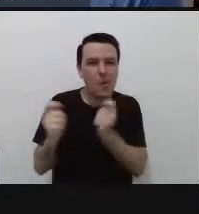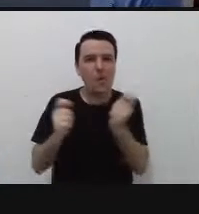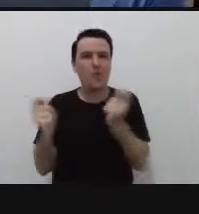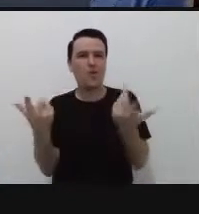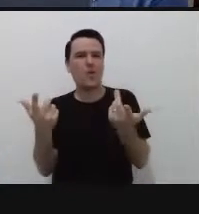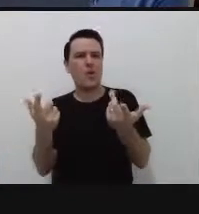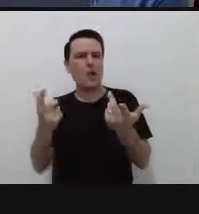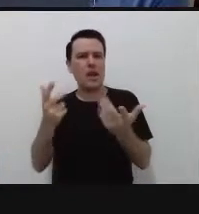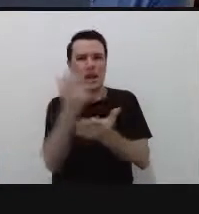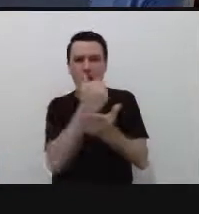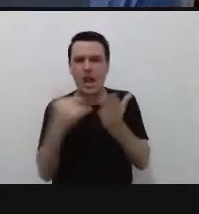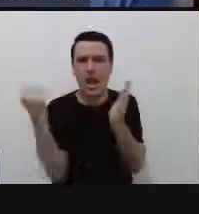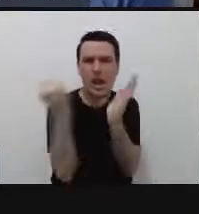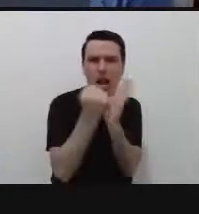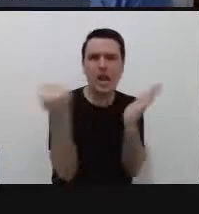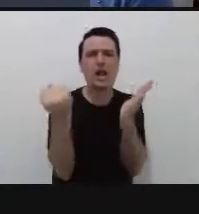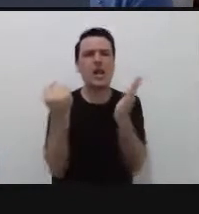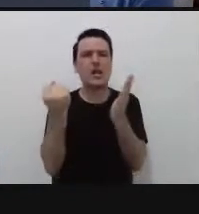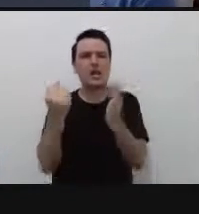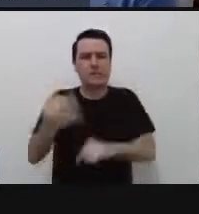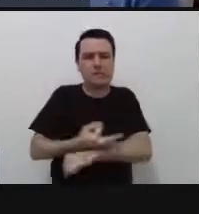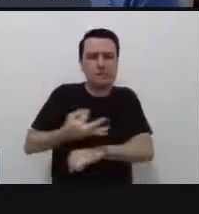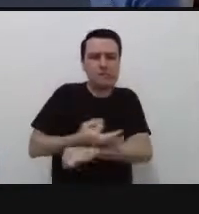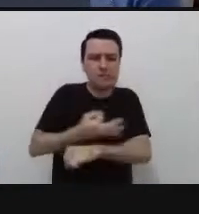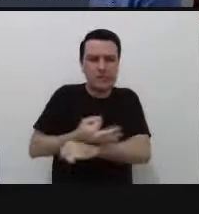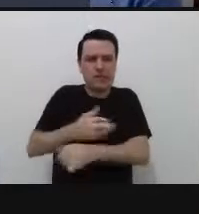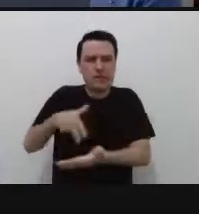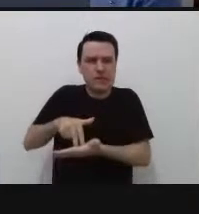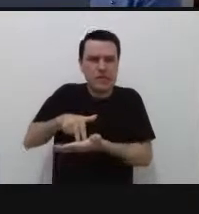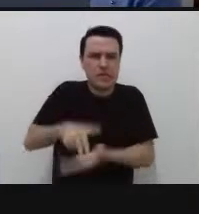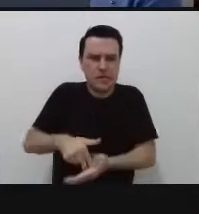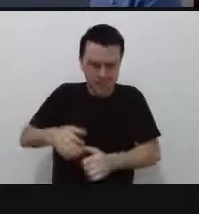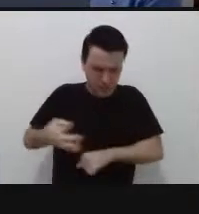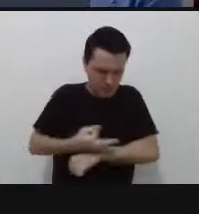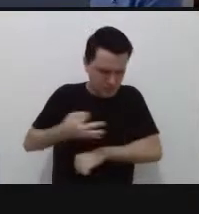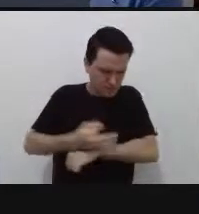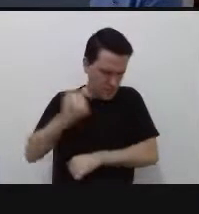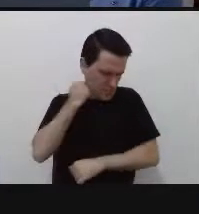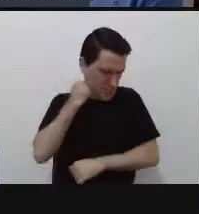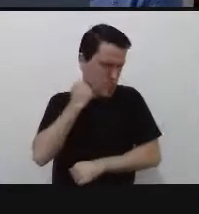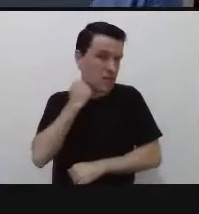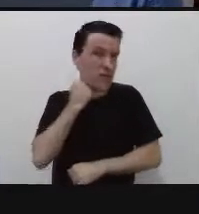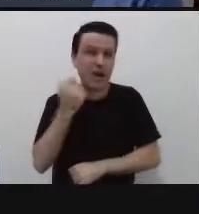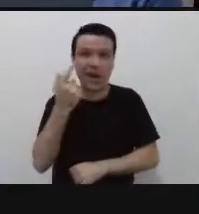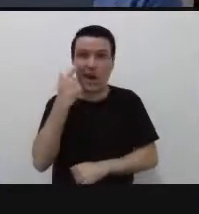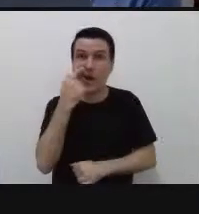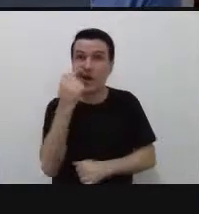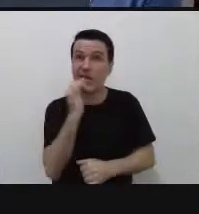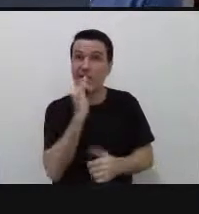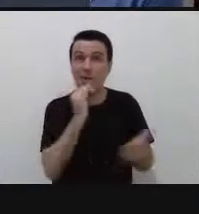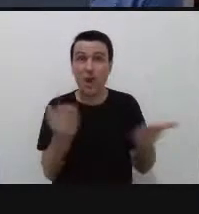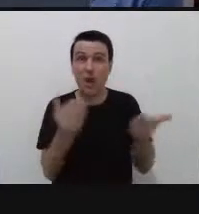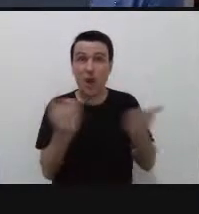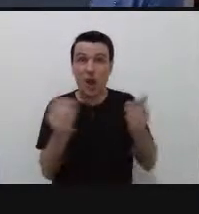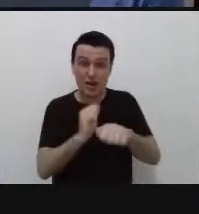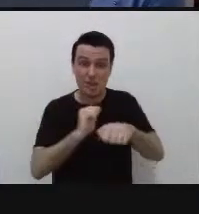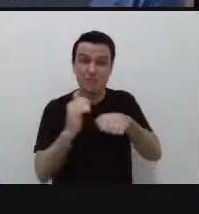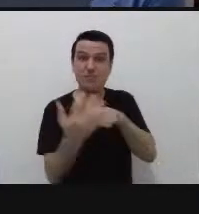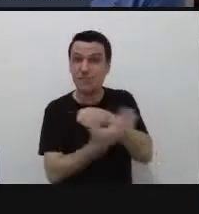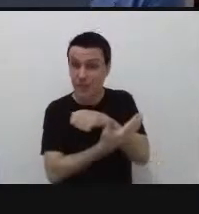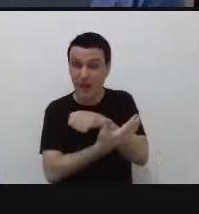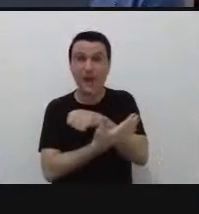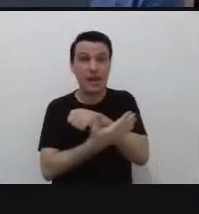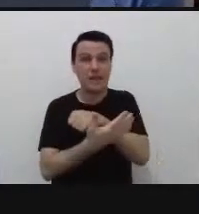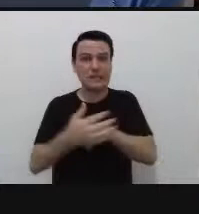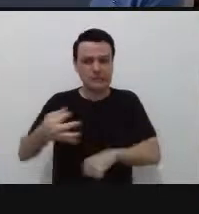design, resiliência, tolerância ao estresse, olha o que a gente acabou de viver aqui, nesse momento de crise que vocês acabaram de compartilhar, então